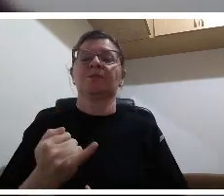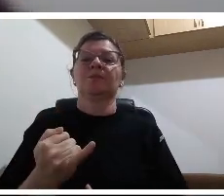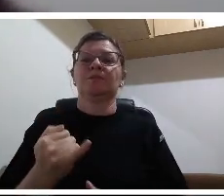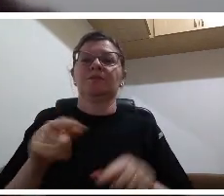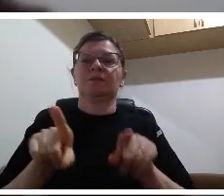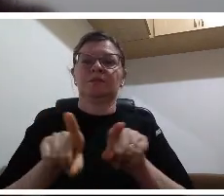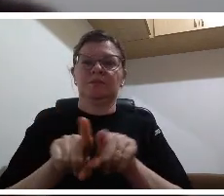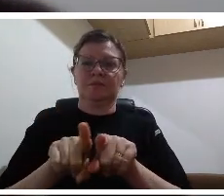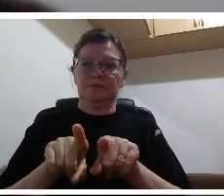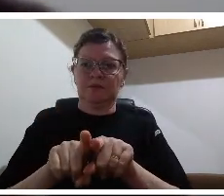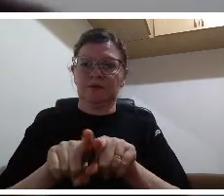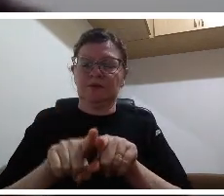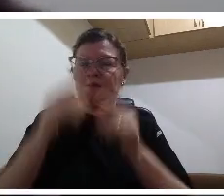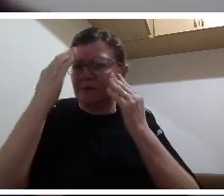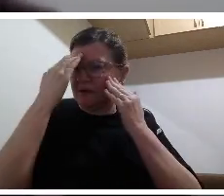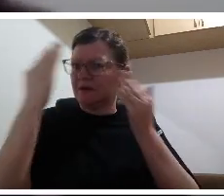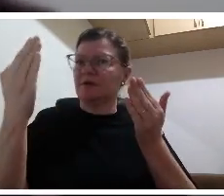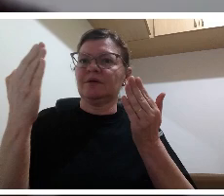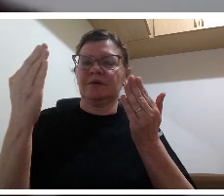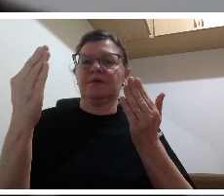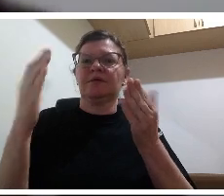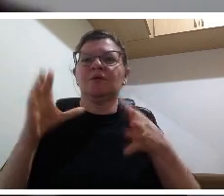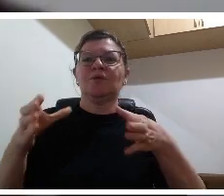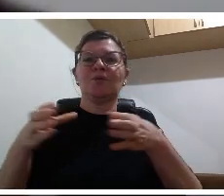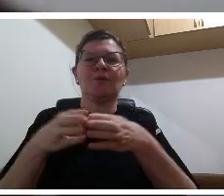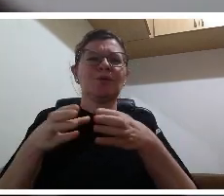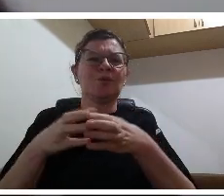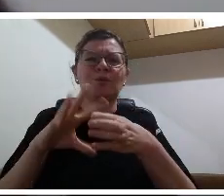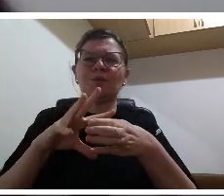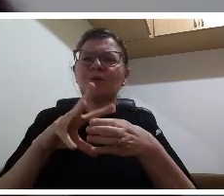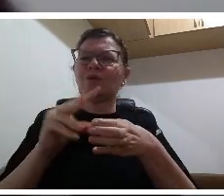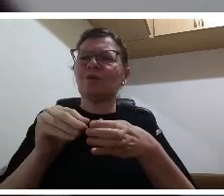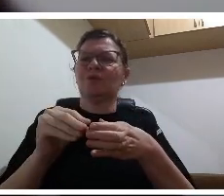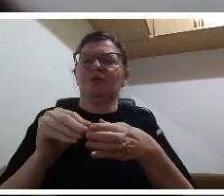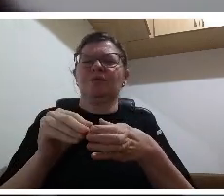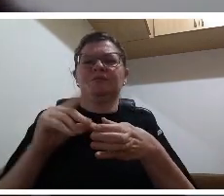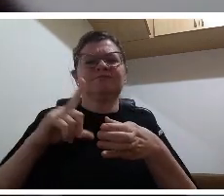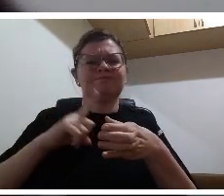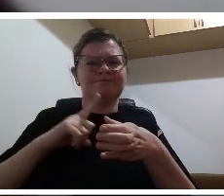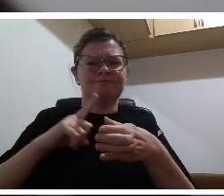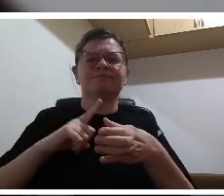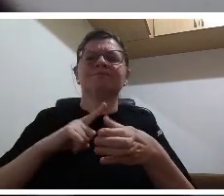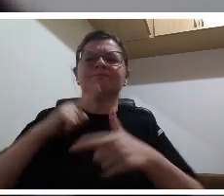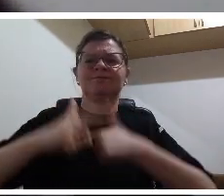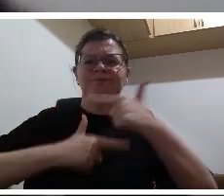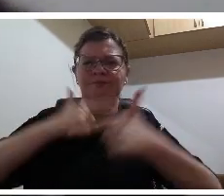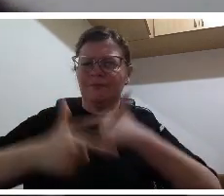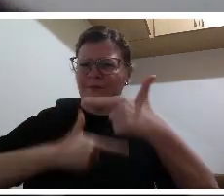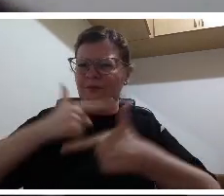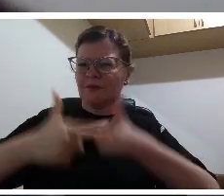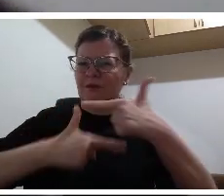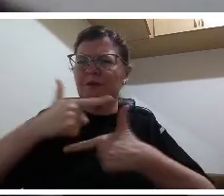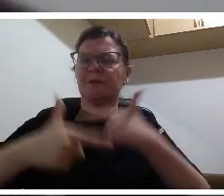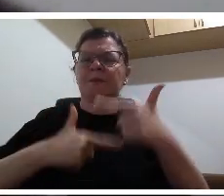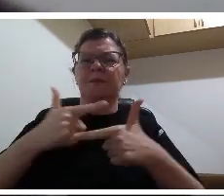do YouTube começando né pela Adriana pela Suzana quando iniciam lá com as ideias